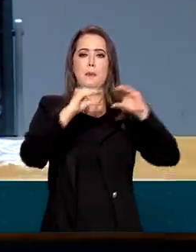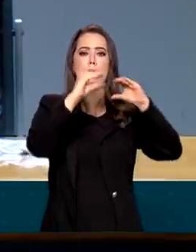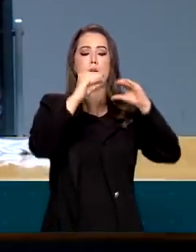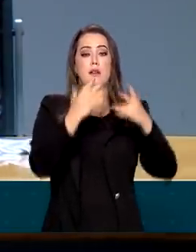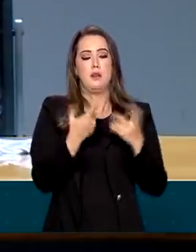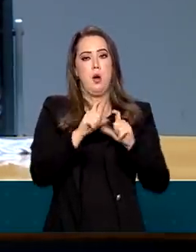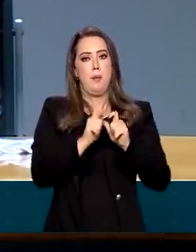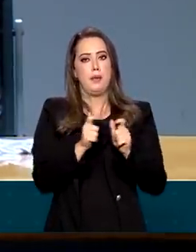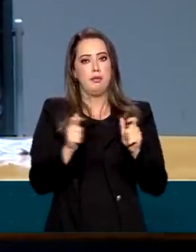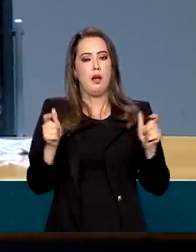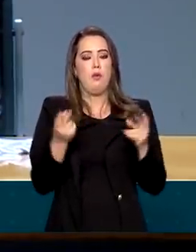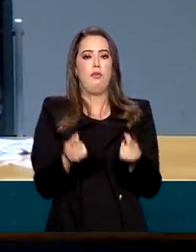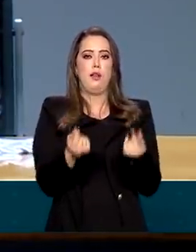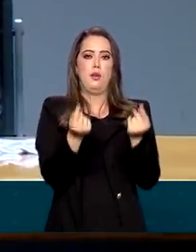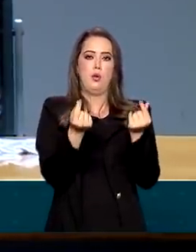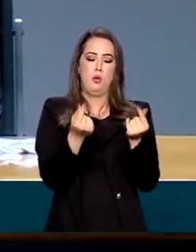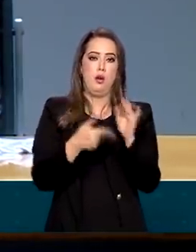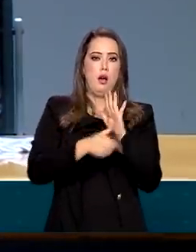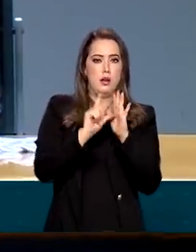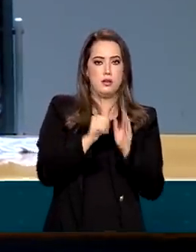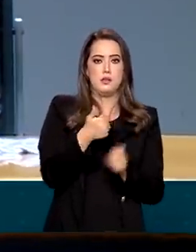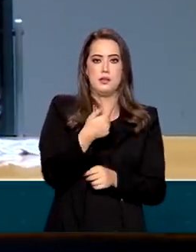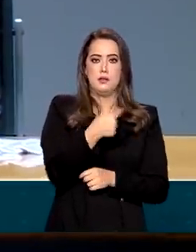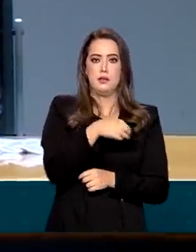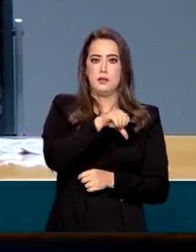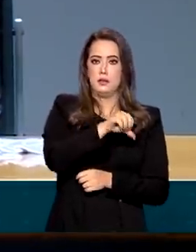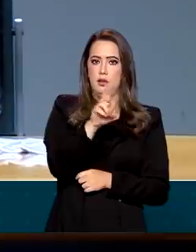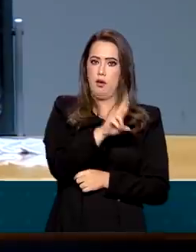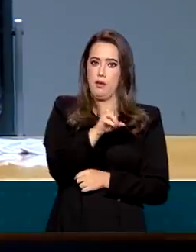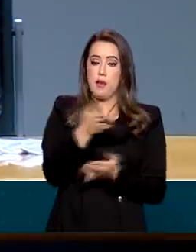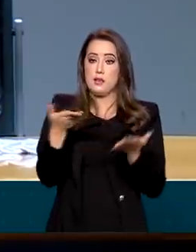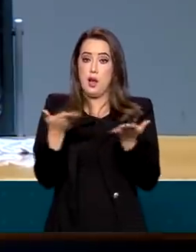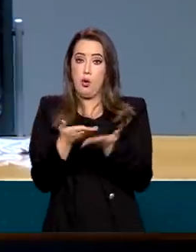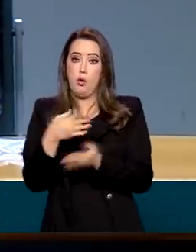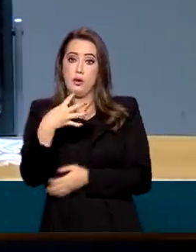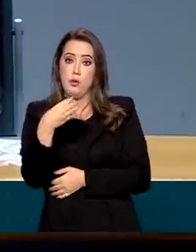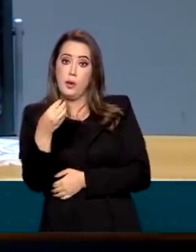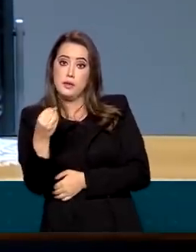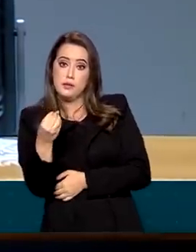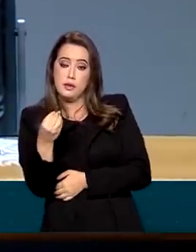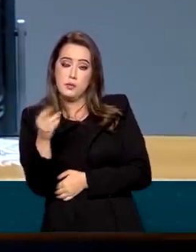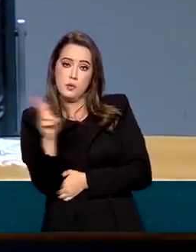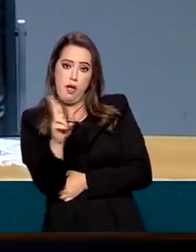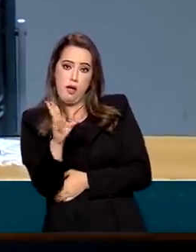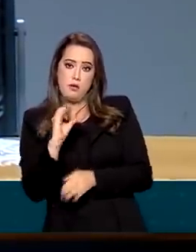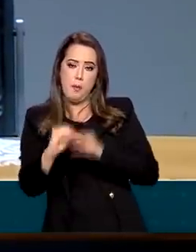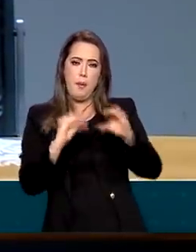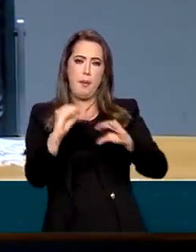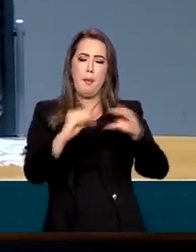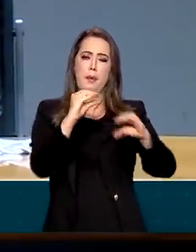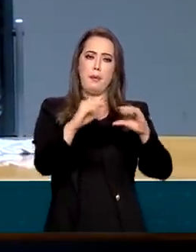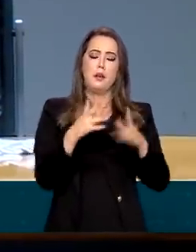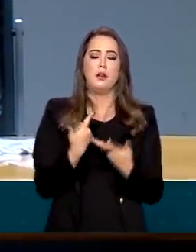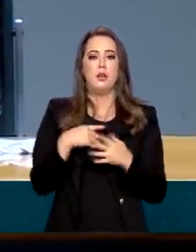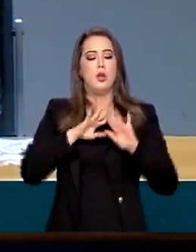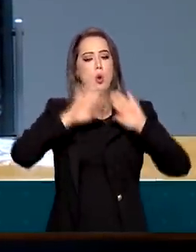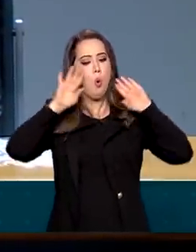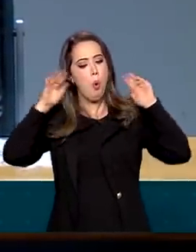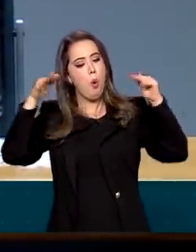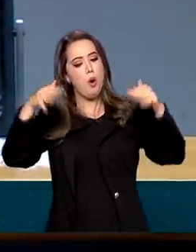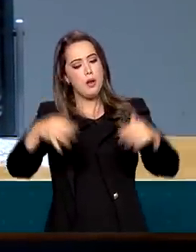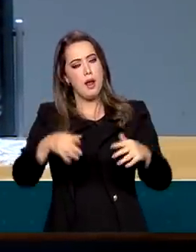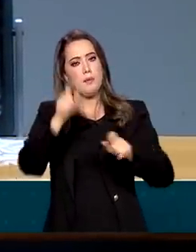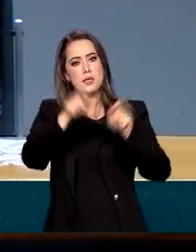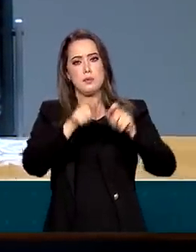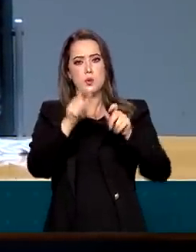400 reais. isso é mais de 100% de aumento. seja, estendendo um olhar para os mais